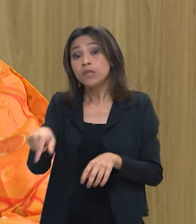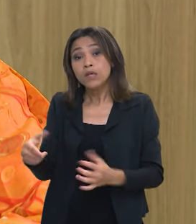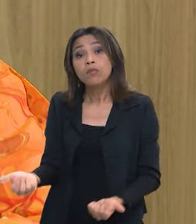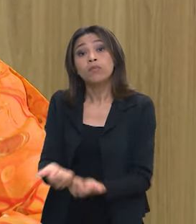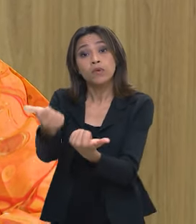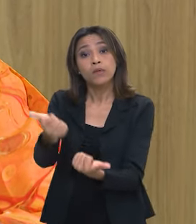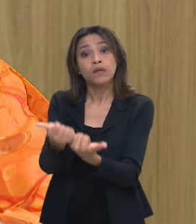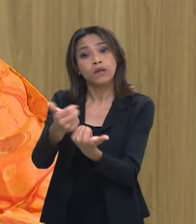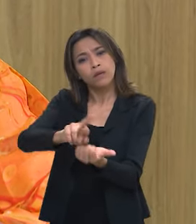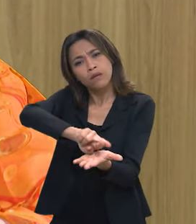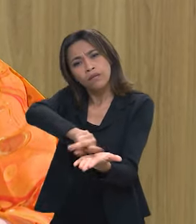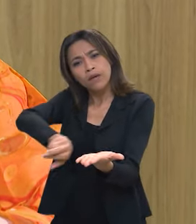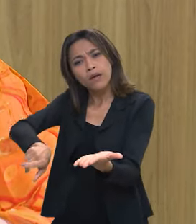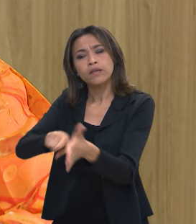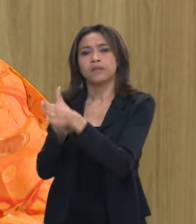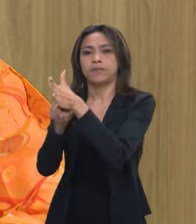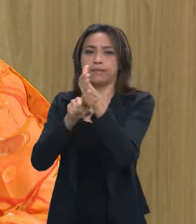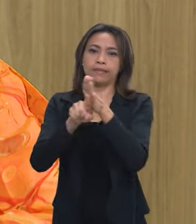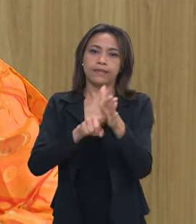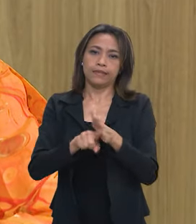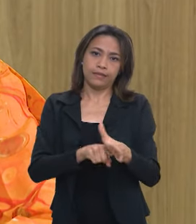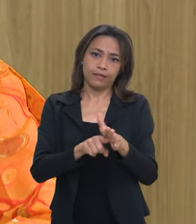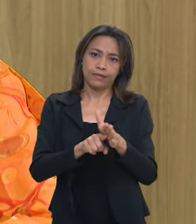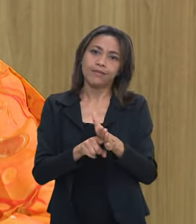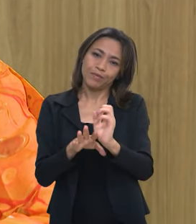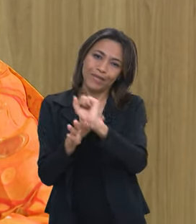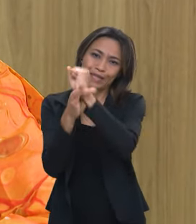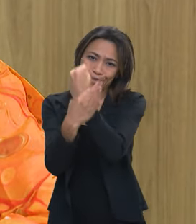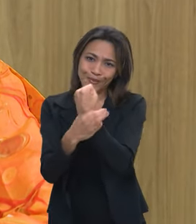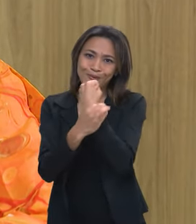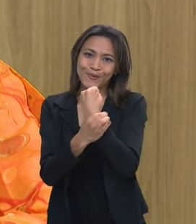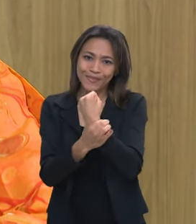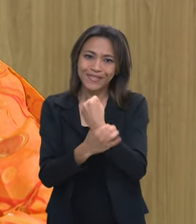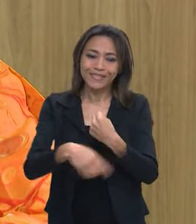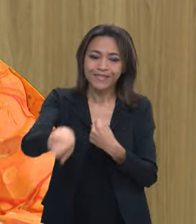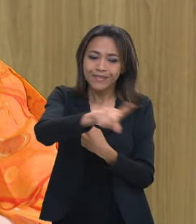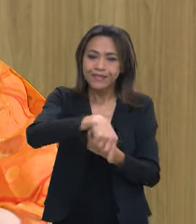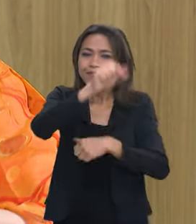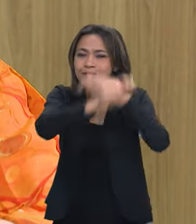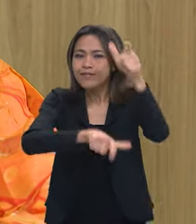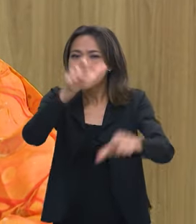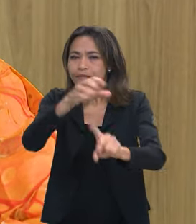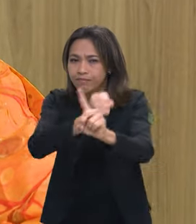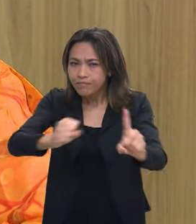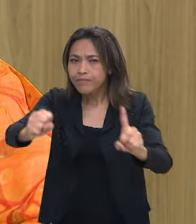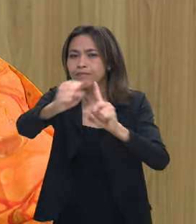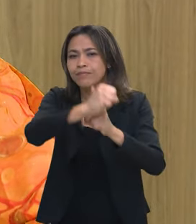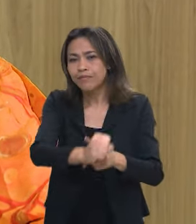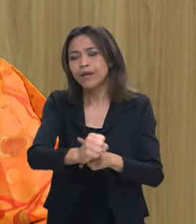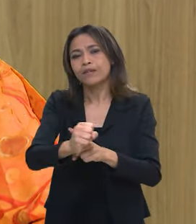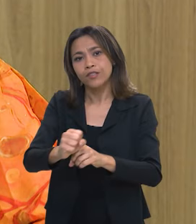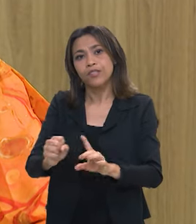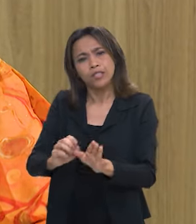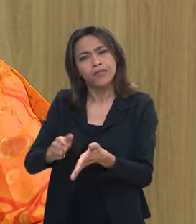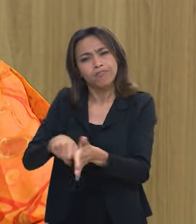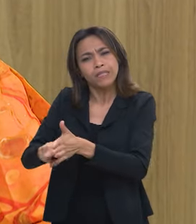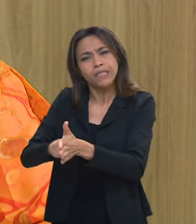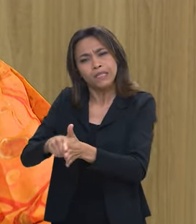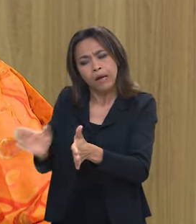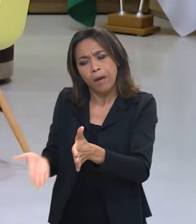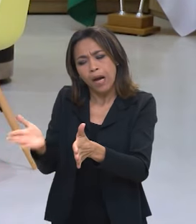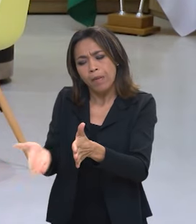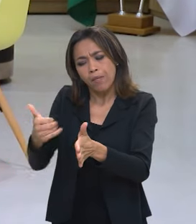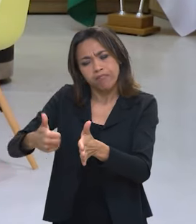importantes para a segurança sanitária da população e para o desenvolvimento de